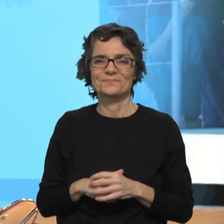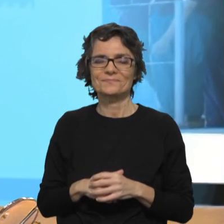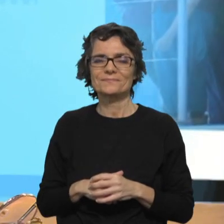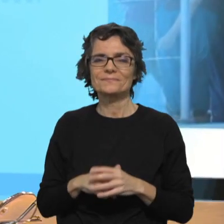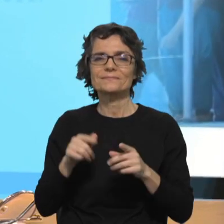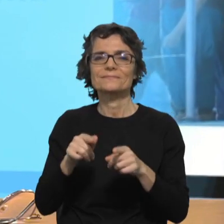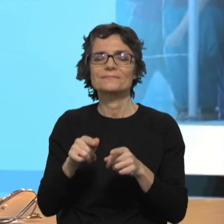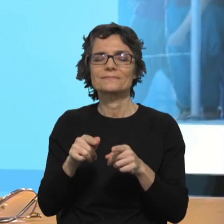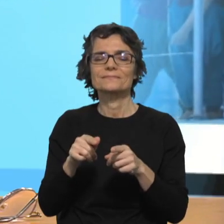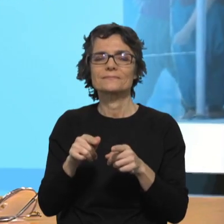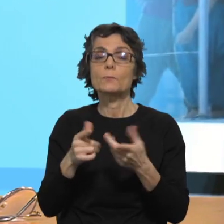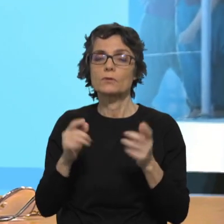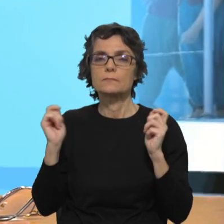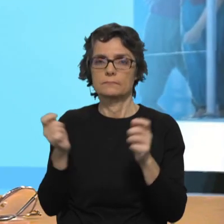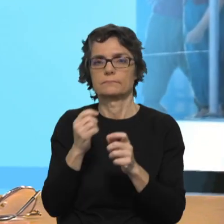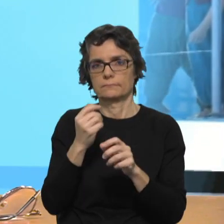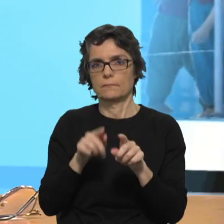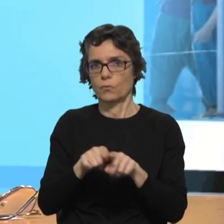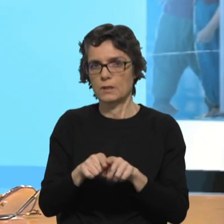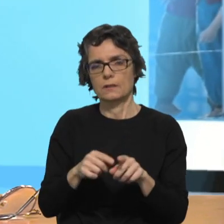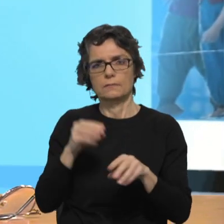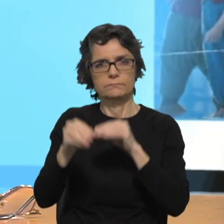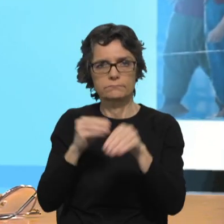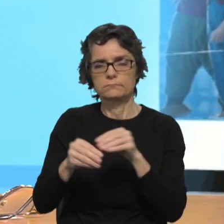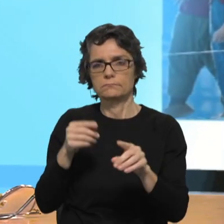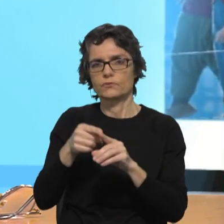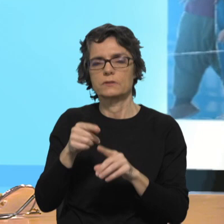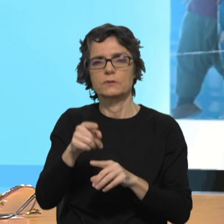eleitoral deve ser, enfim, livre,